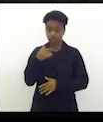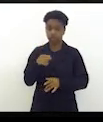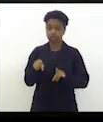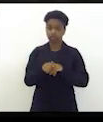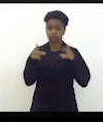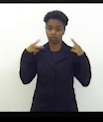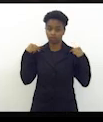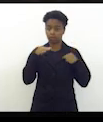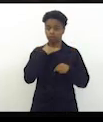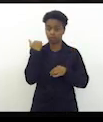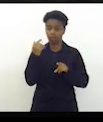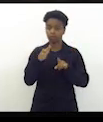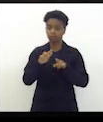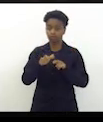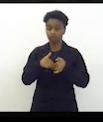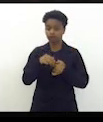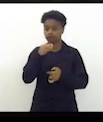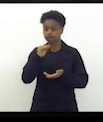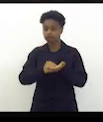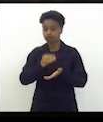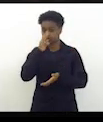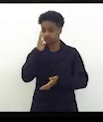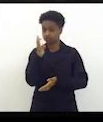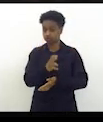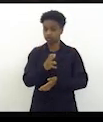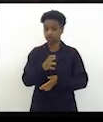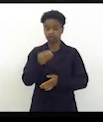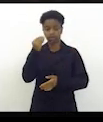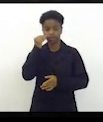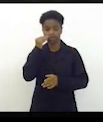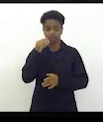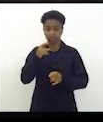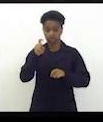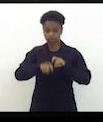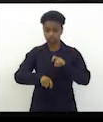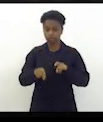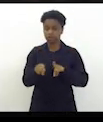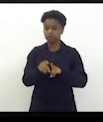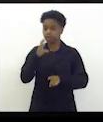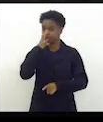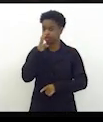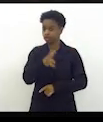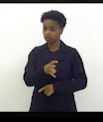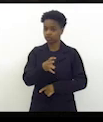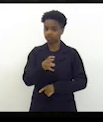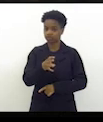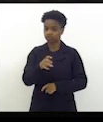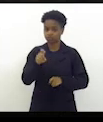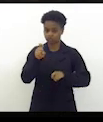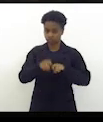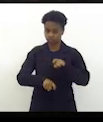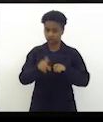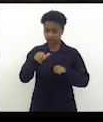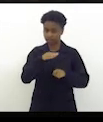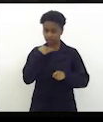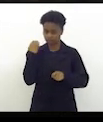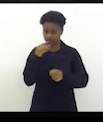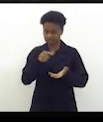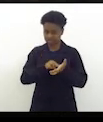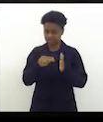falsa acusação de tentativa de estupro denúncia de falta de estupro termina em morte isso é irrelevante